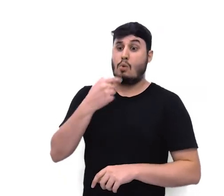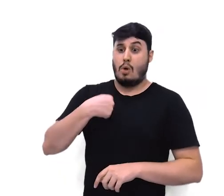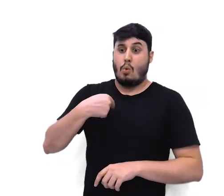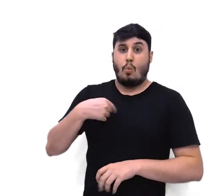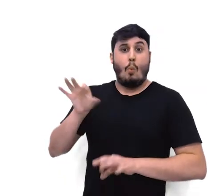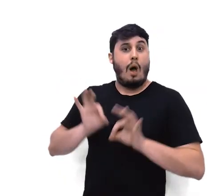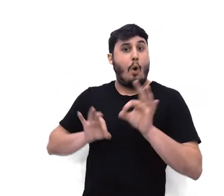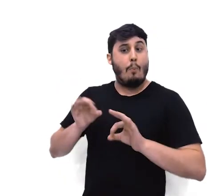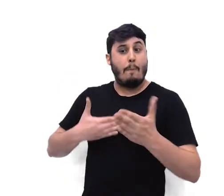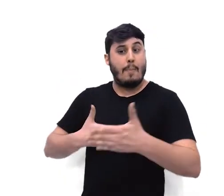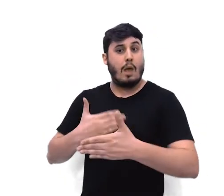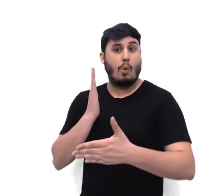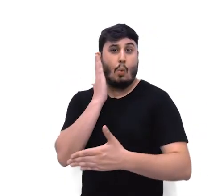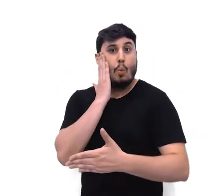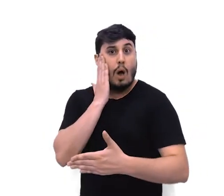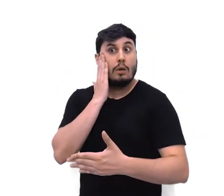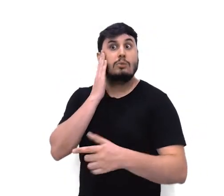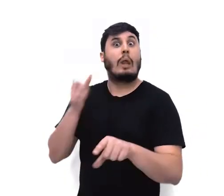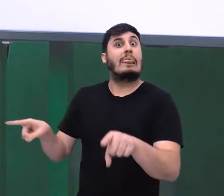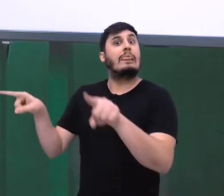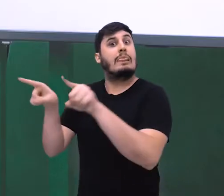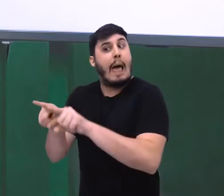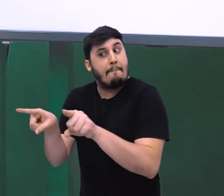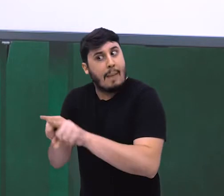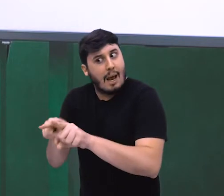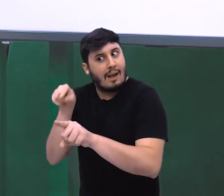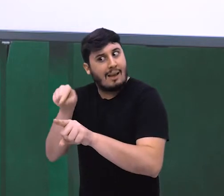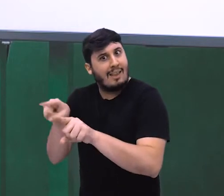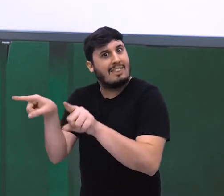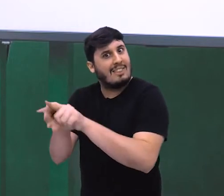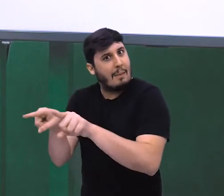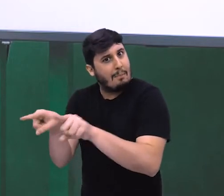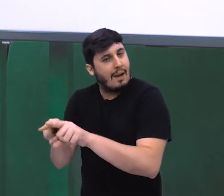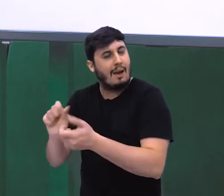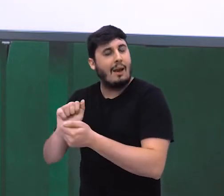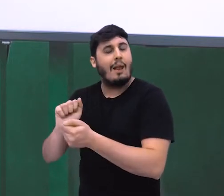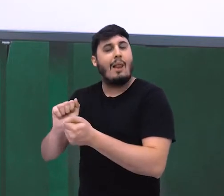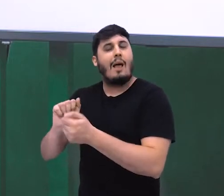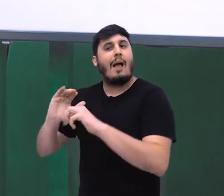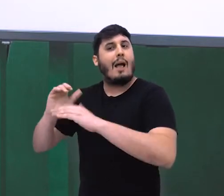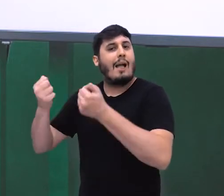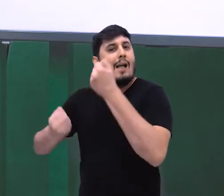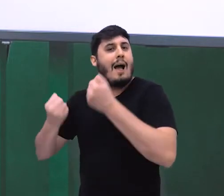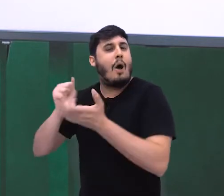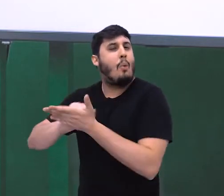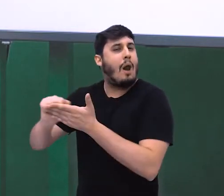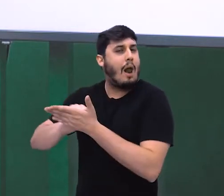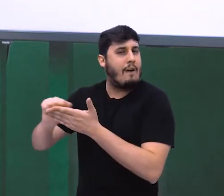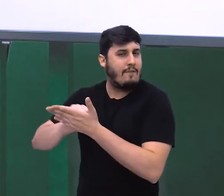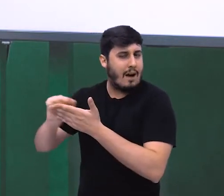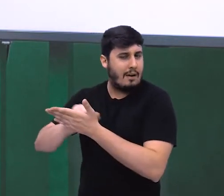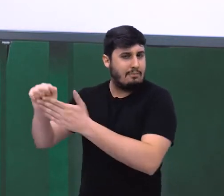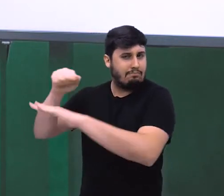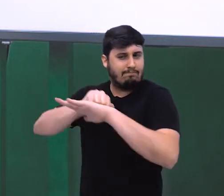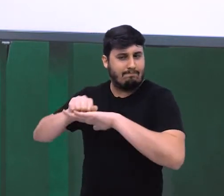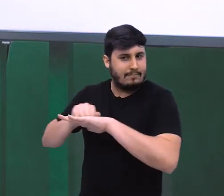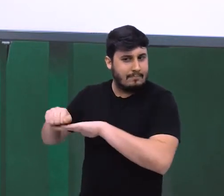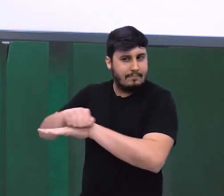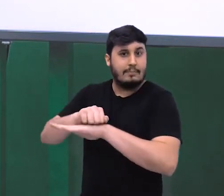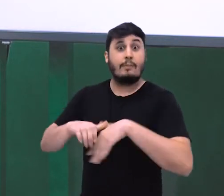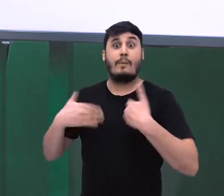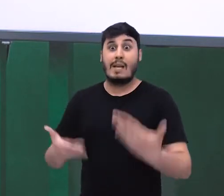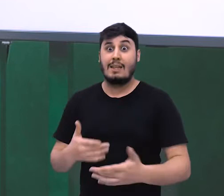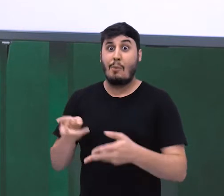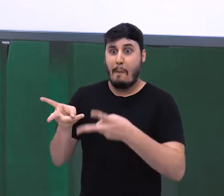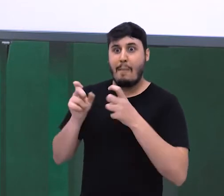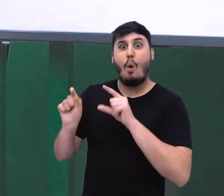e lavei o carro. Veja que a conjunção E, que conecta essas duas orações, ela está fazendo com